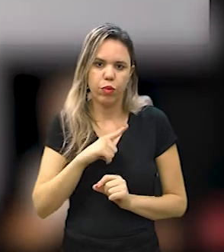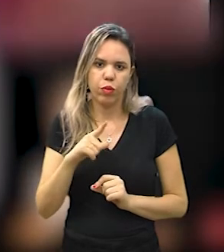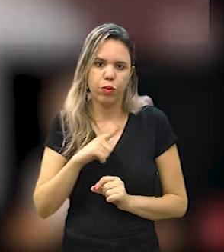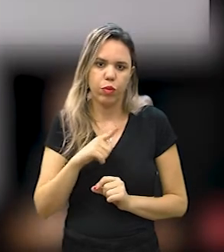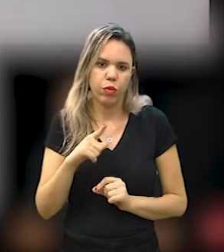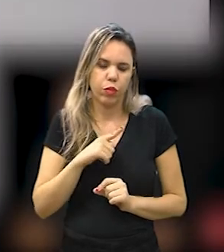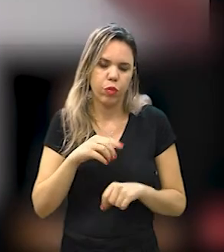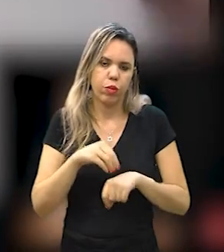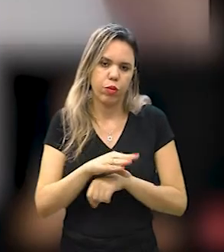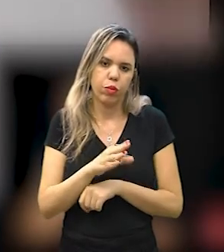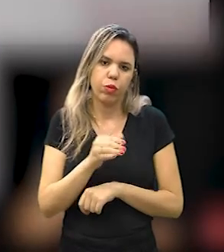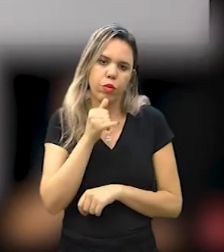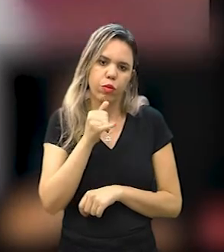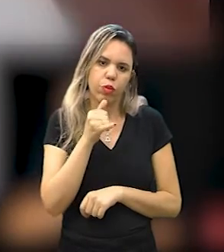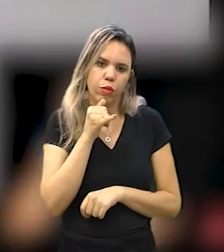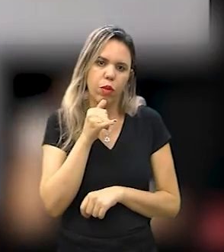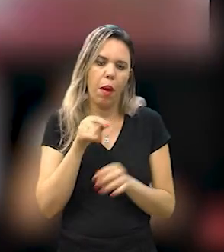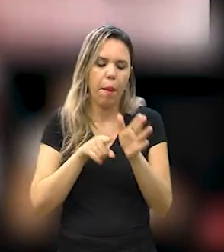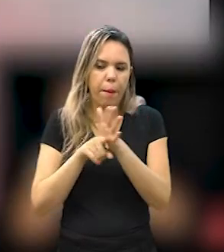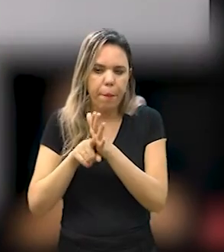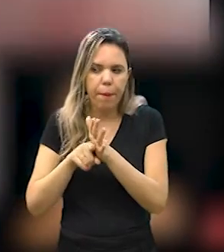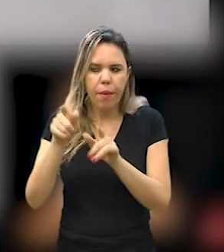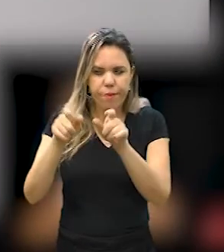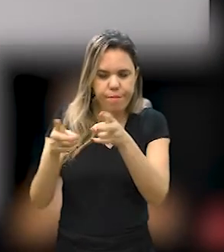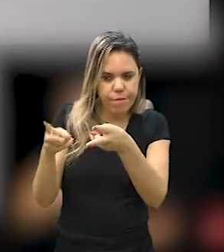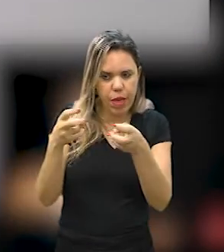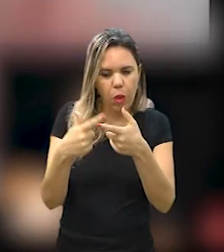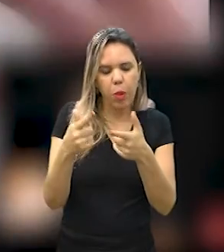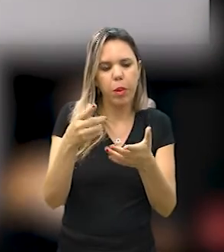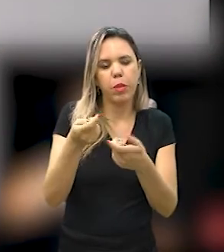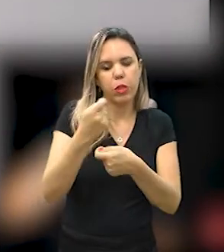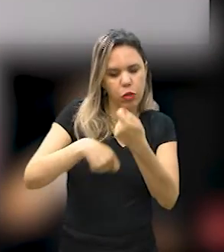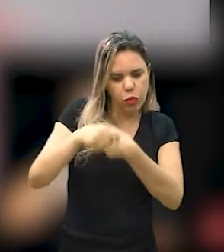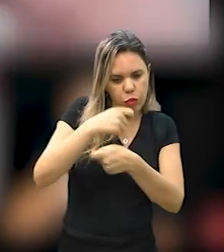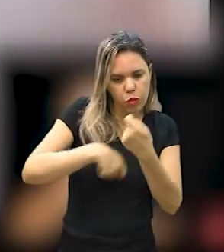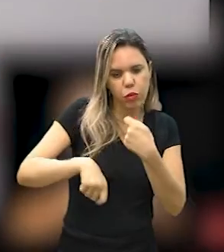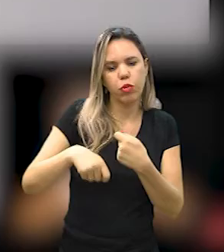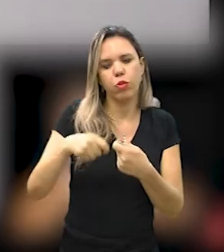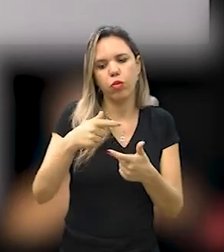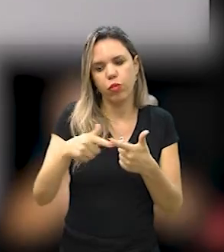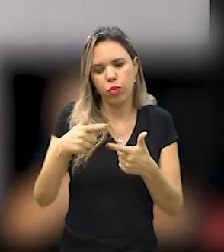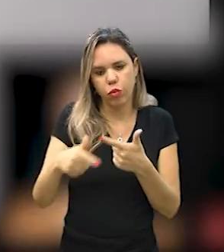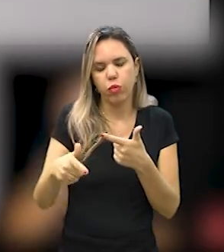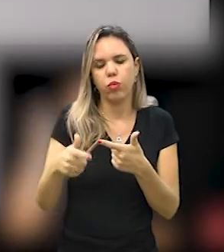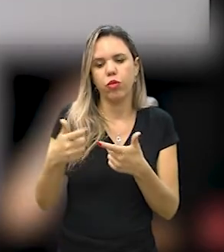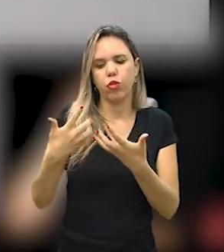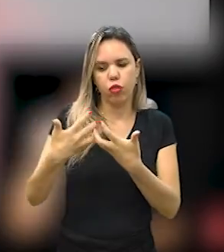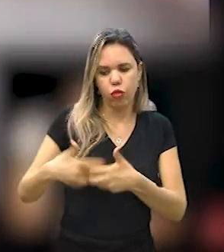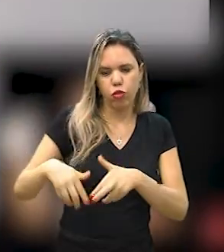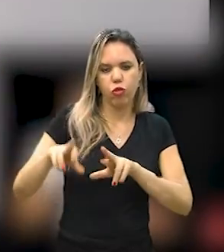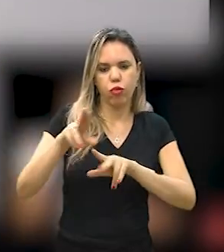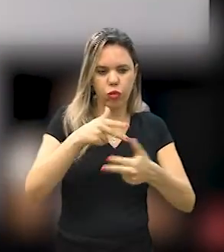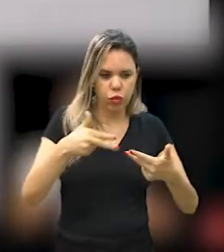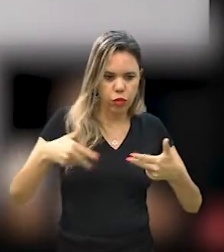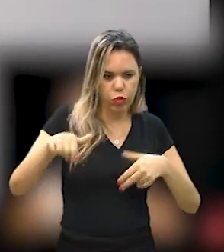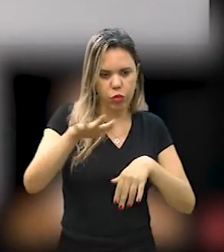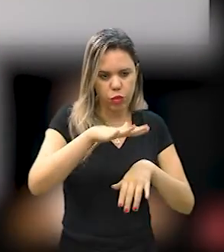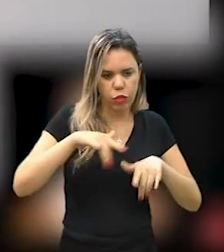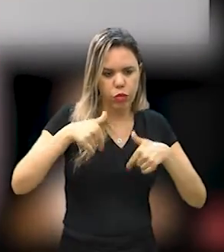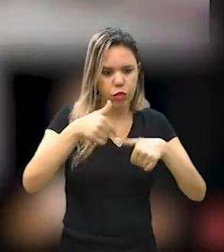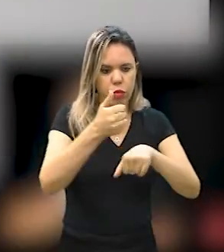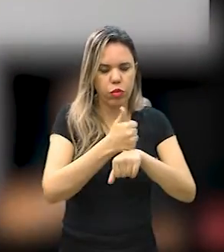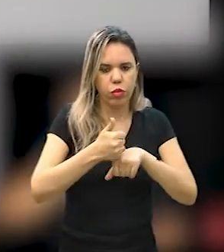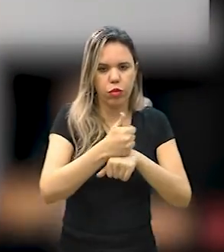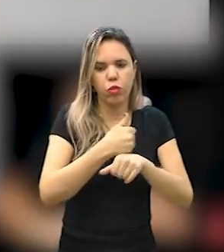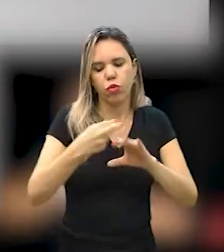terem os indicadores da região, vocês mesmo administrarem esses indicadores nas diferentes esferas de